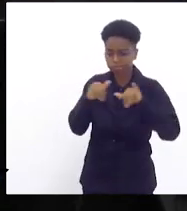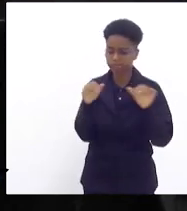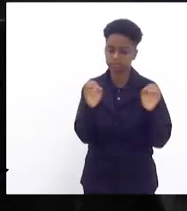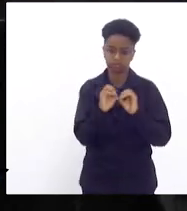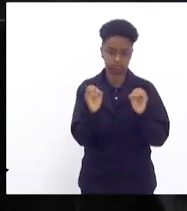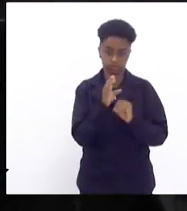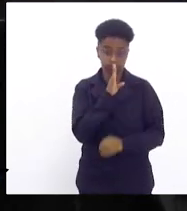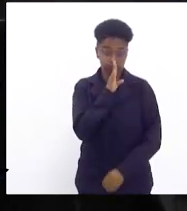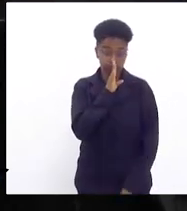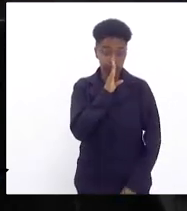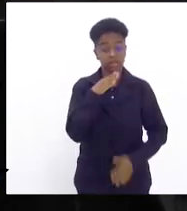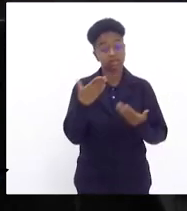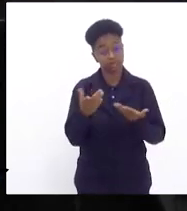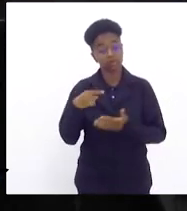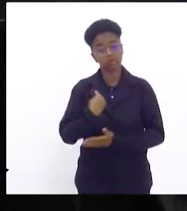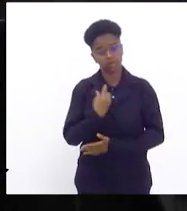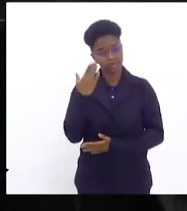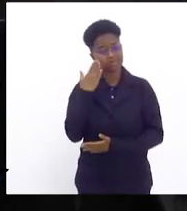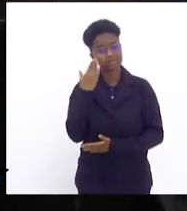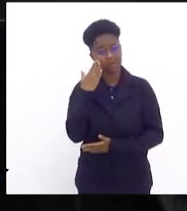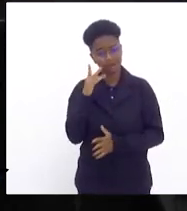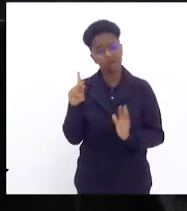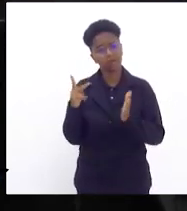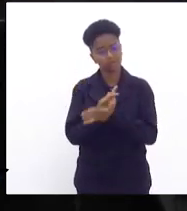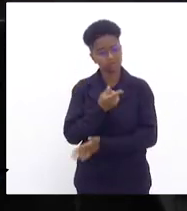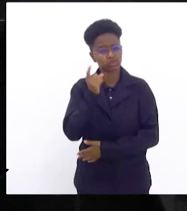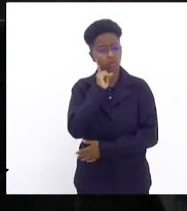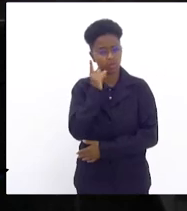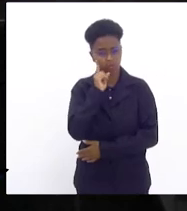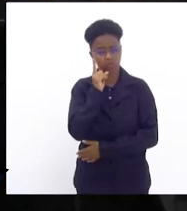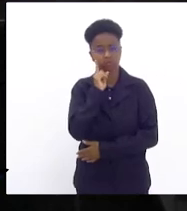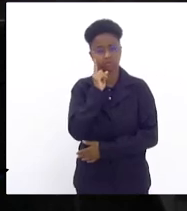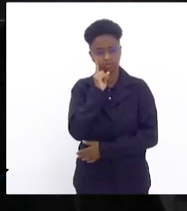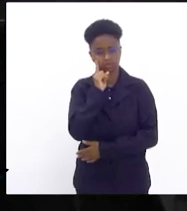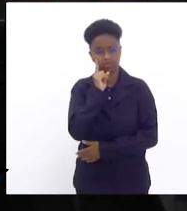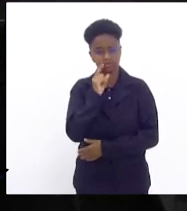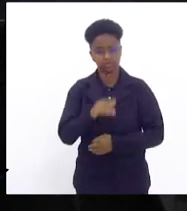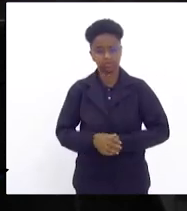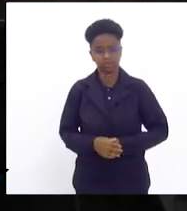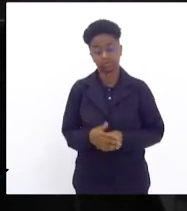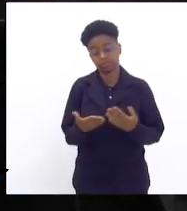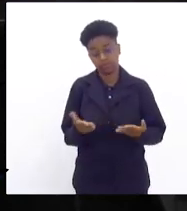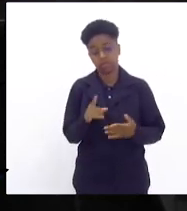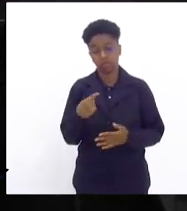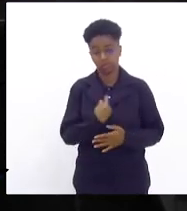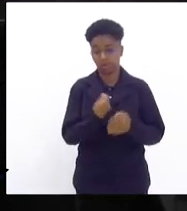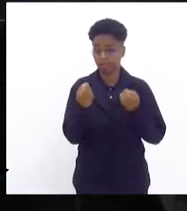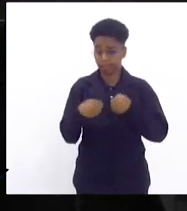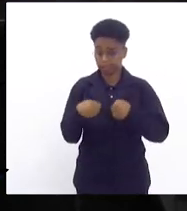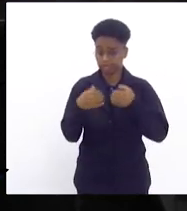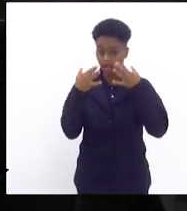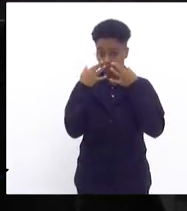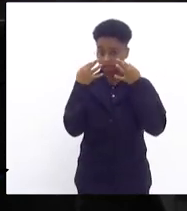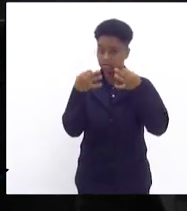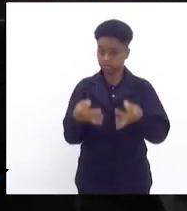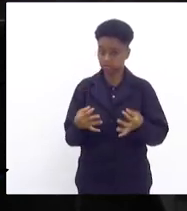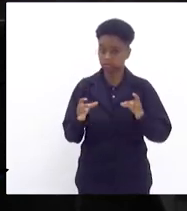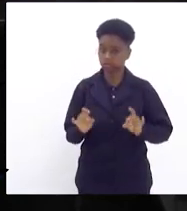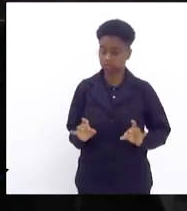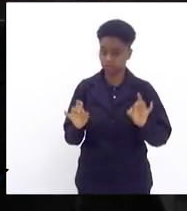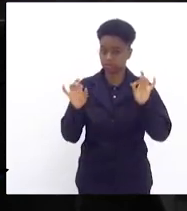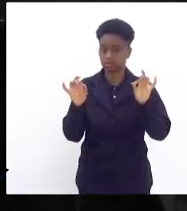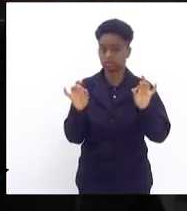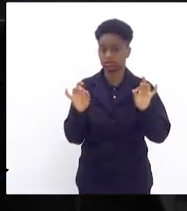E a gente sabe que isso acontece diariamente. E a gente precisa estar tendo uma atenção toda especial